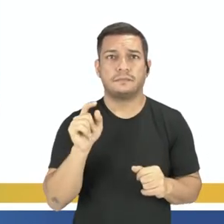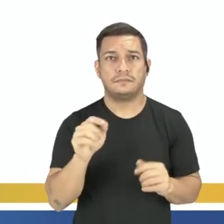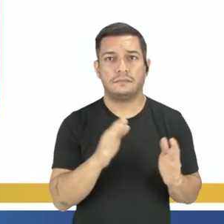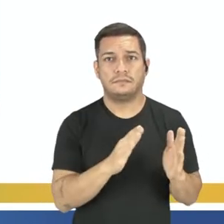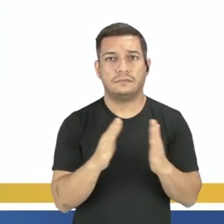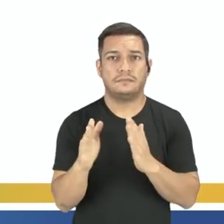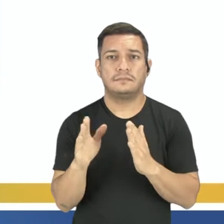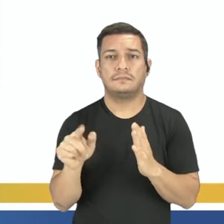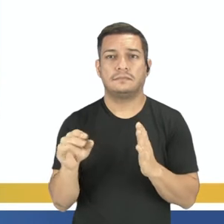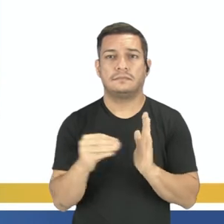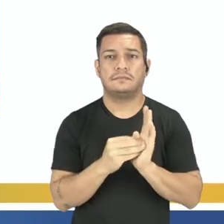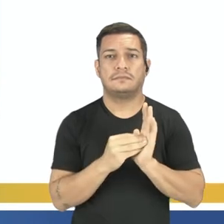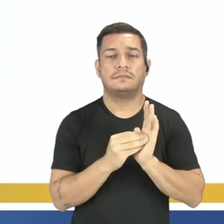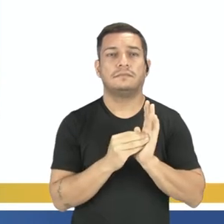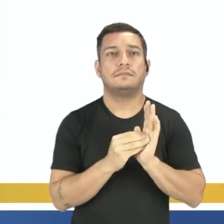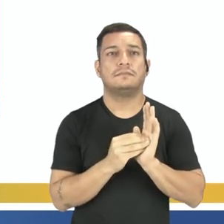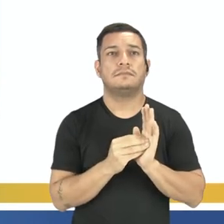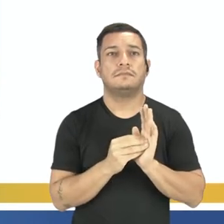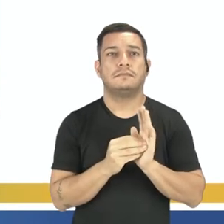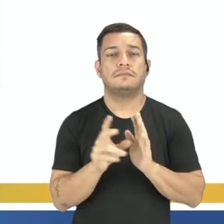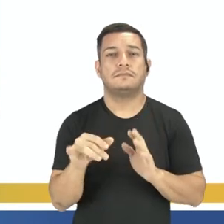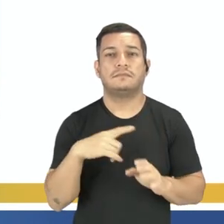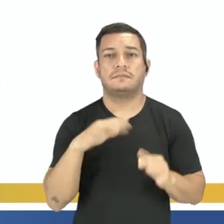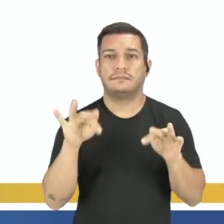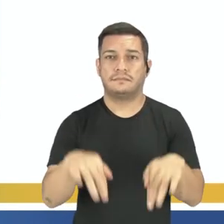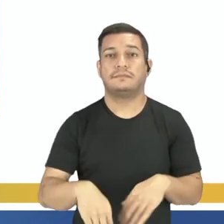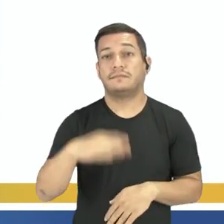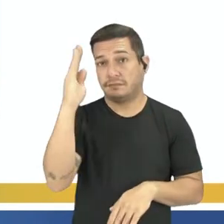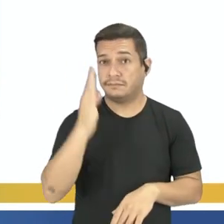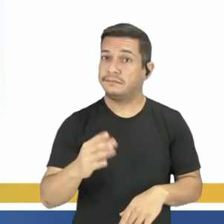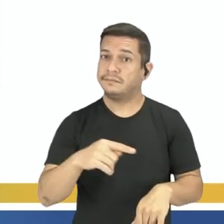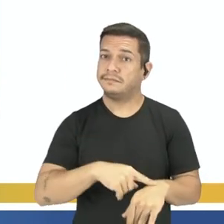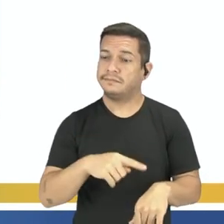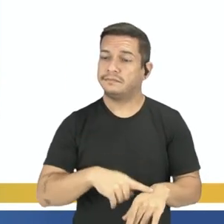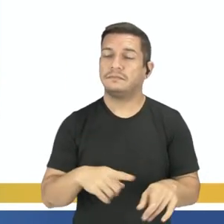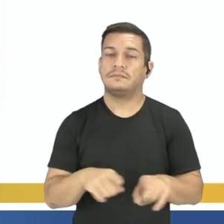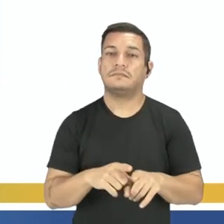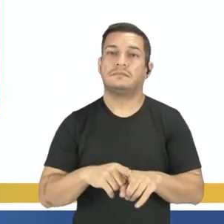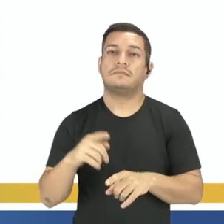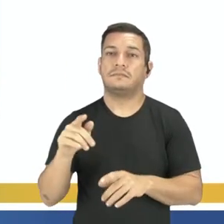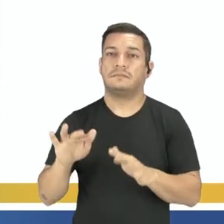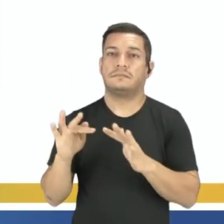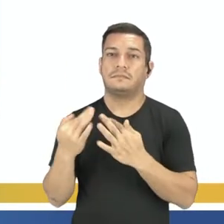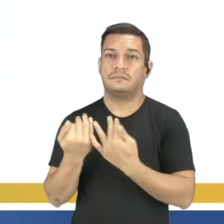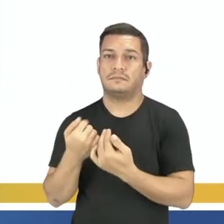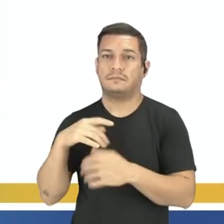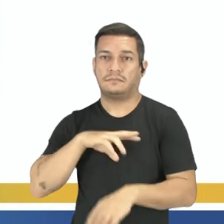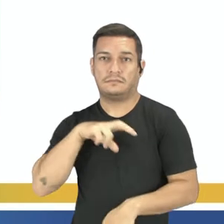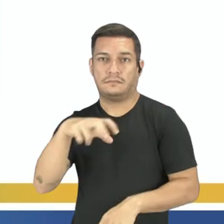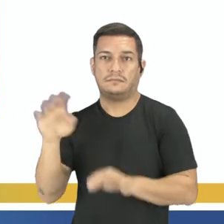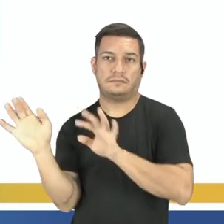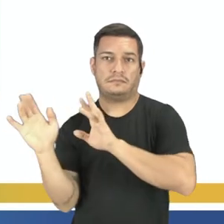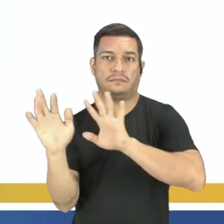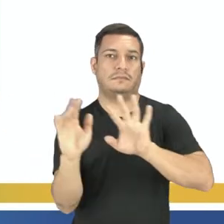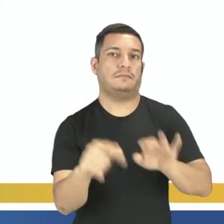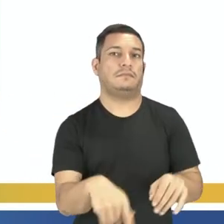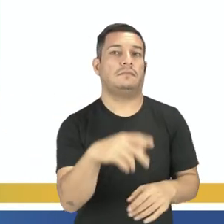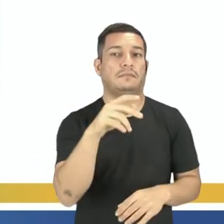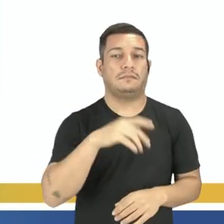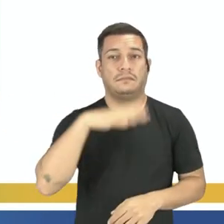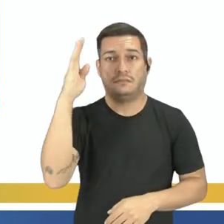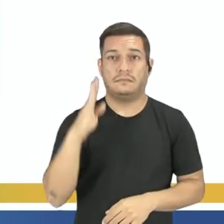vai ser colocado por fim. Até o Brasil, nesse exato momento, com a vinda da Família Real para o Brasil, antes da independência,